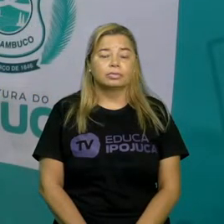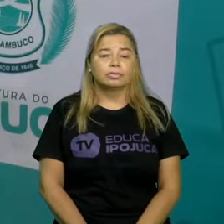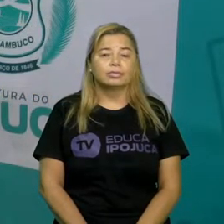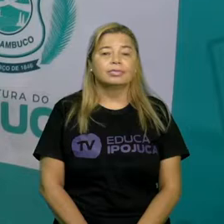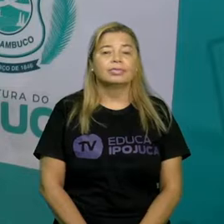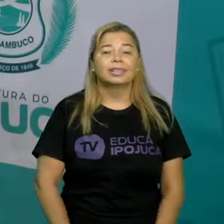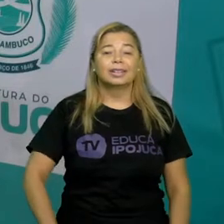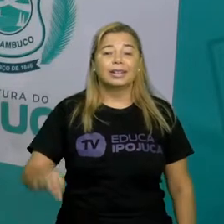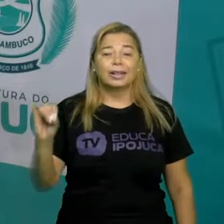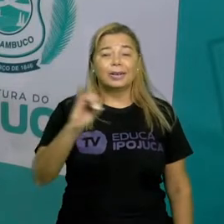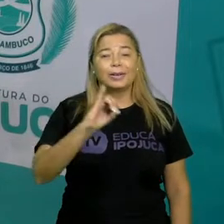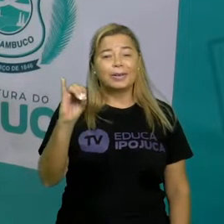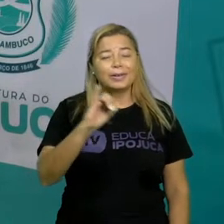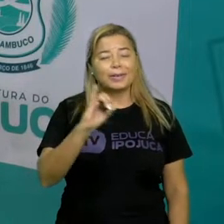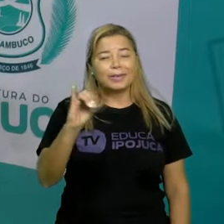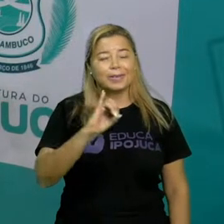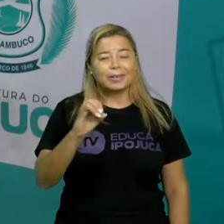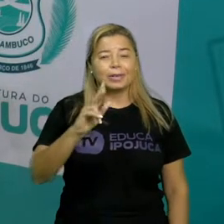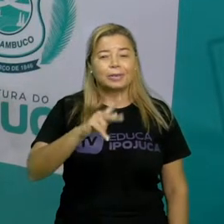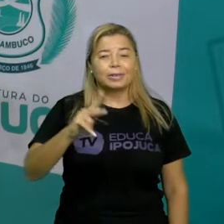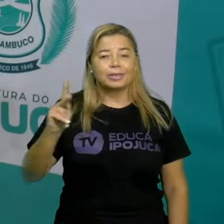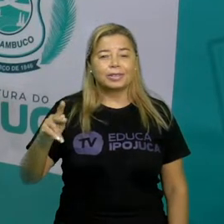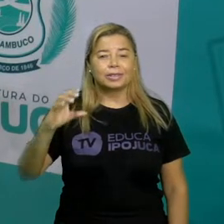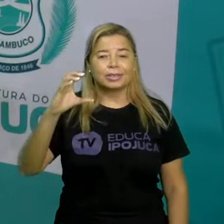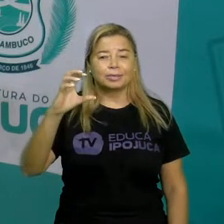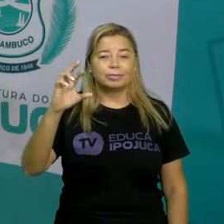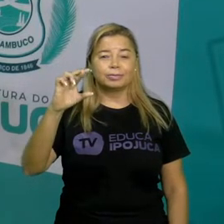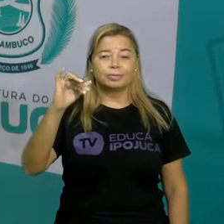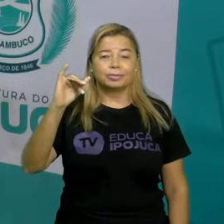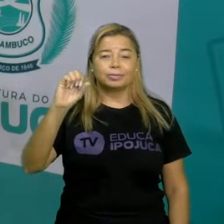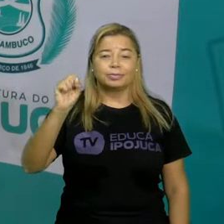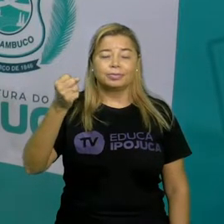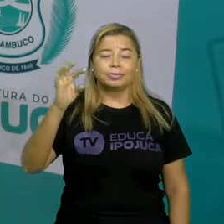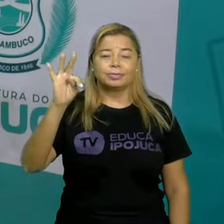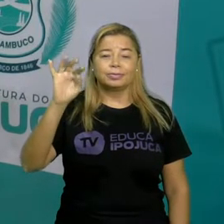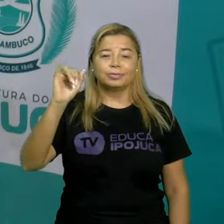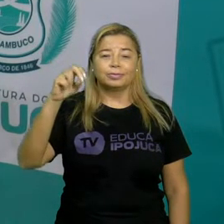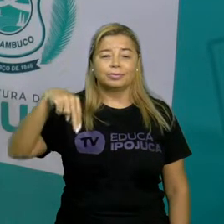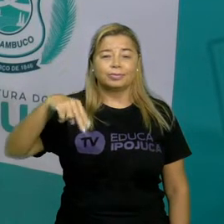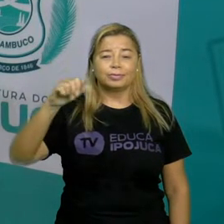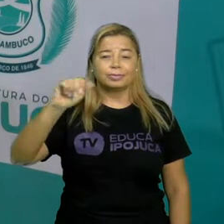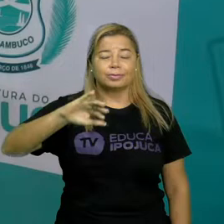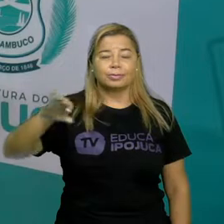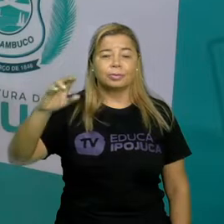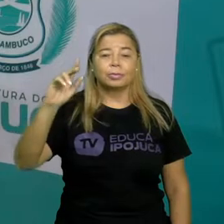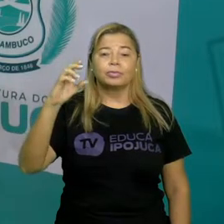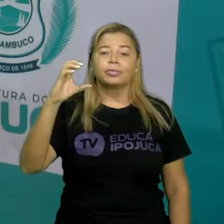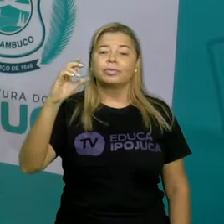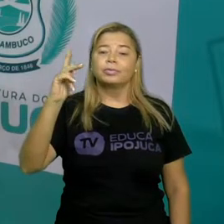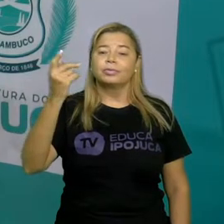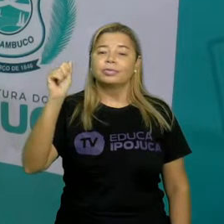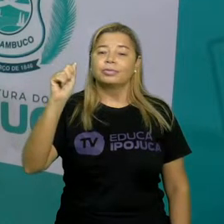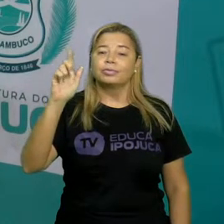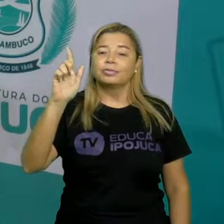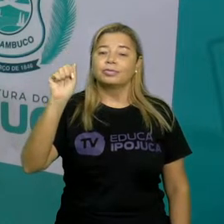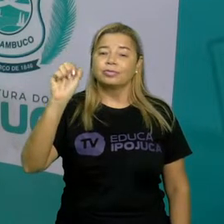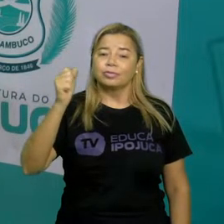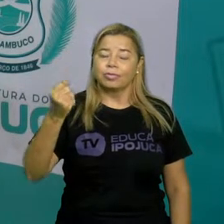Olá, meu nome é Cristina Chagas, sou professora do quarto ano e hoje nós vamos ter uma aula de língua